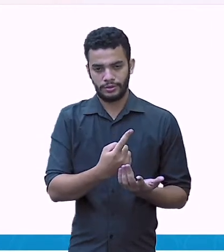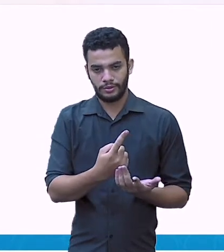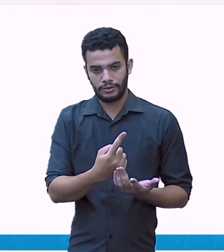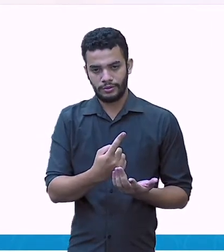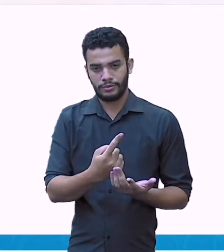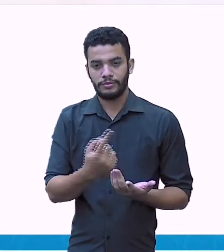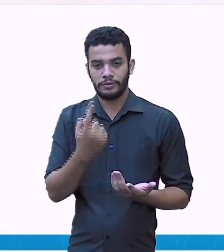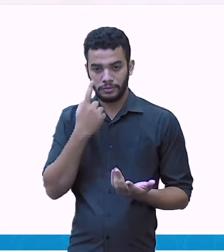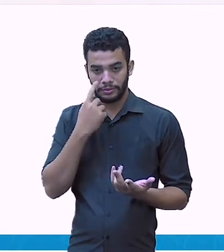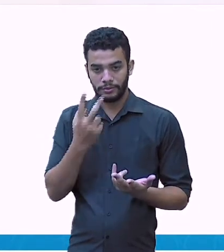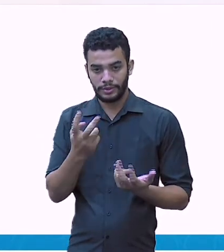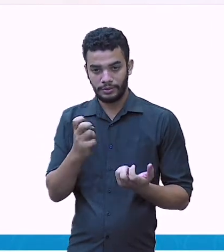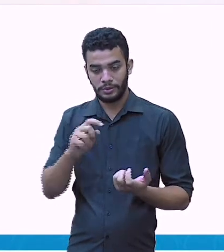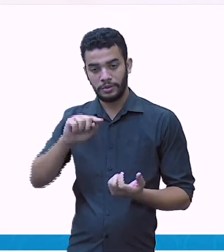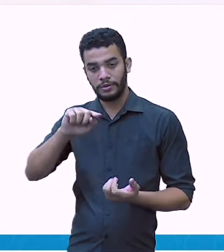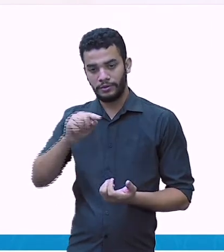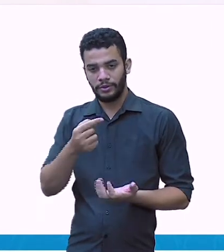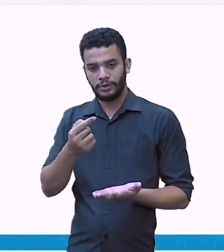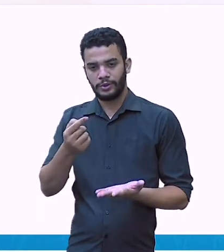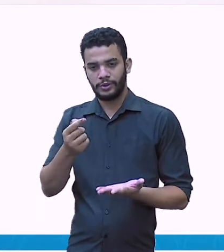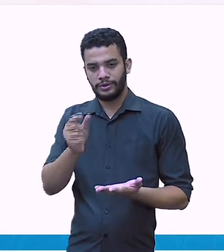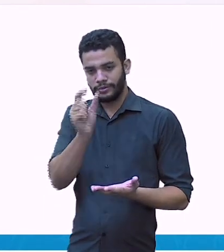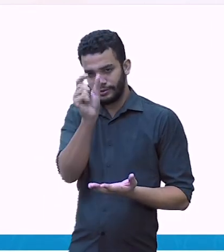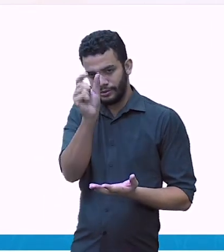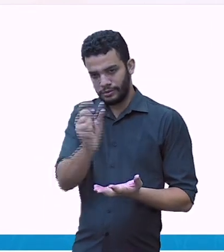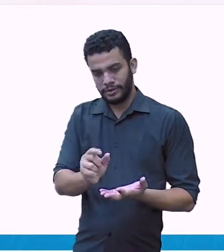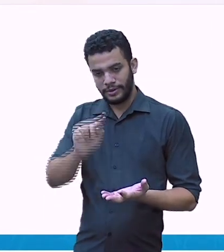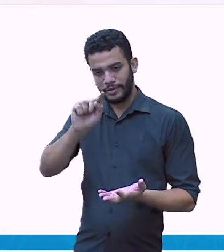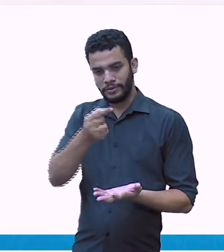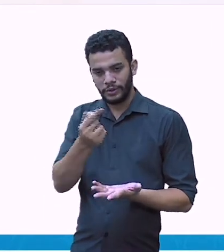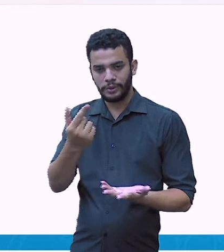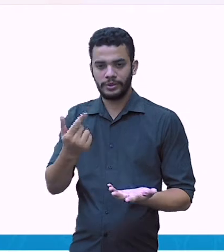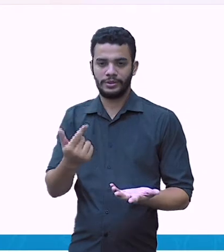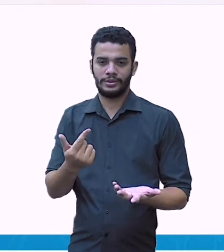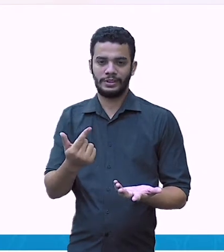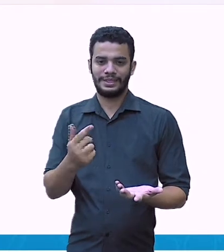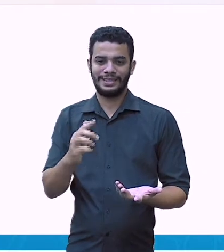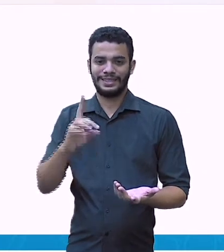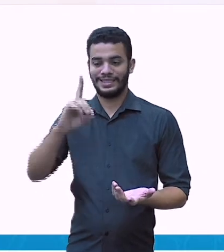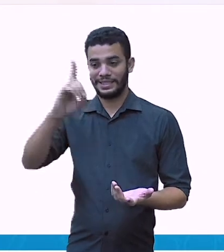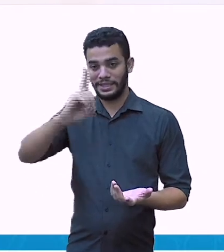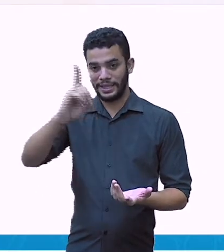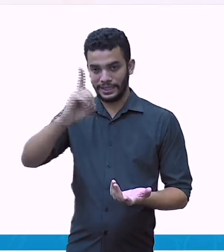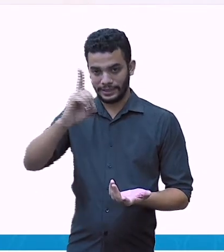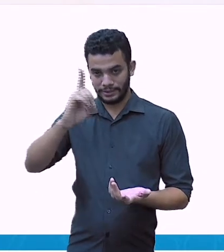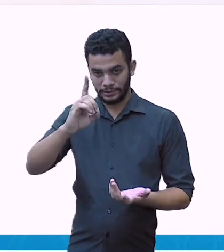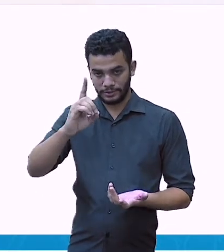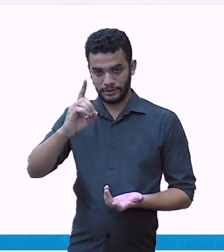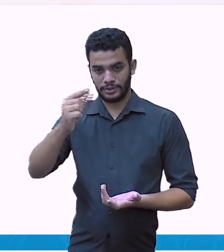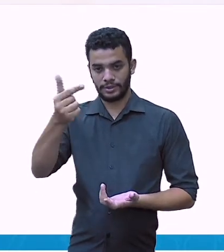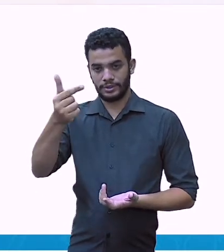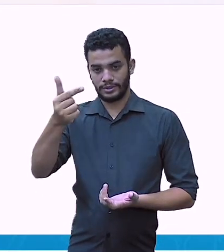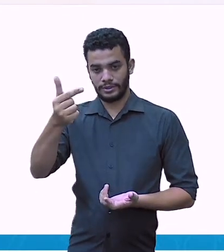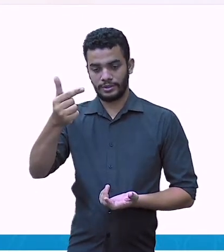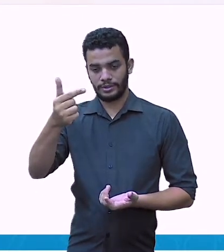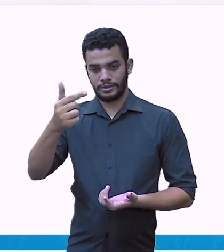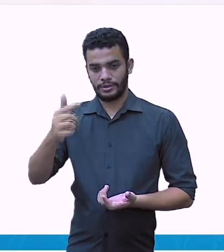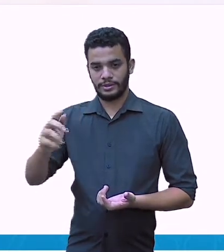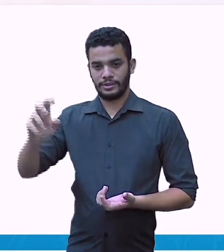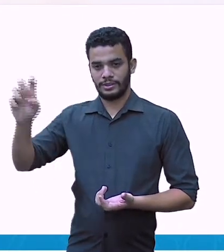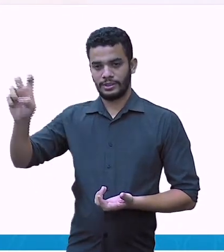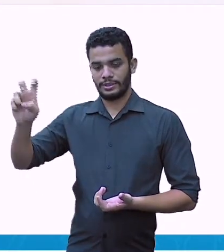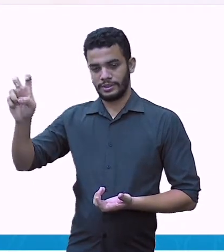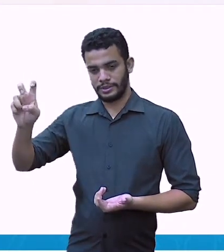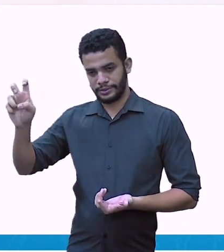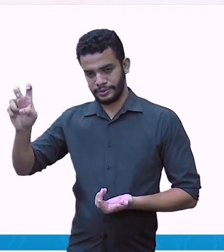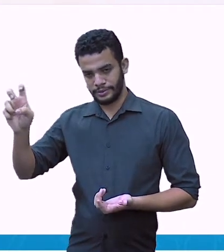aqui a parte decimal. Décimos, né? É o numeral 2. E centésimos